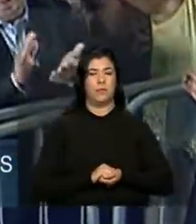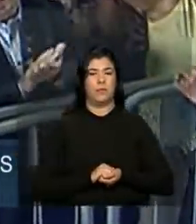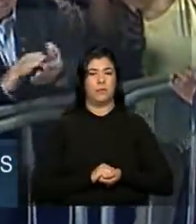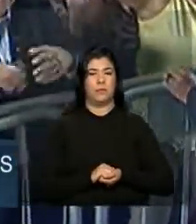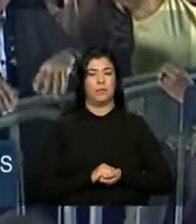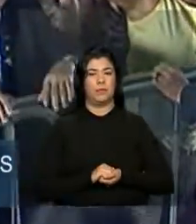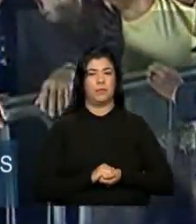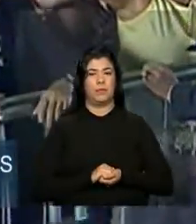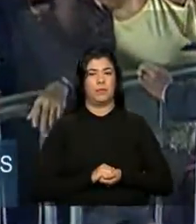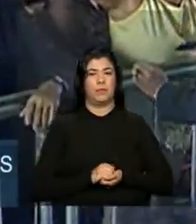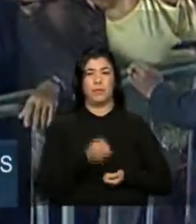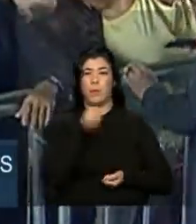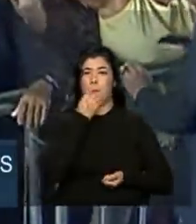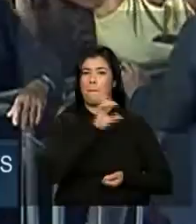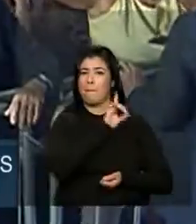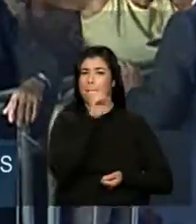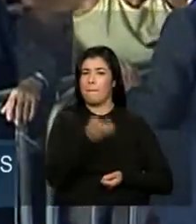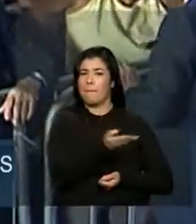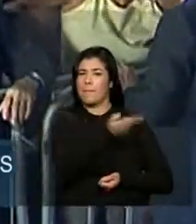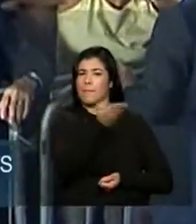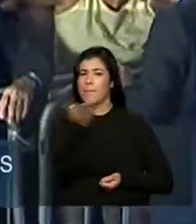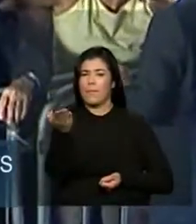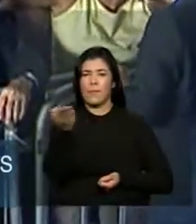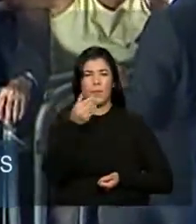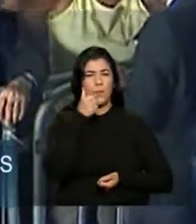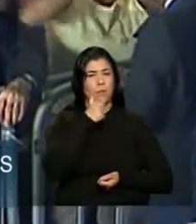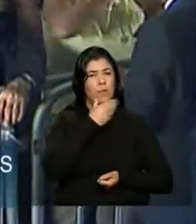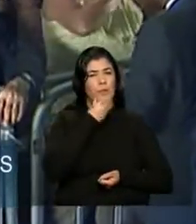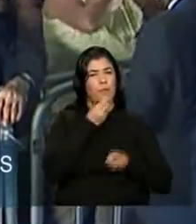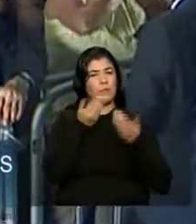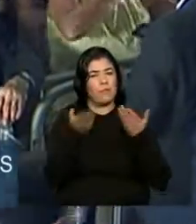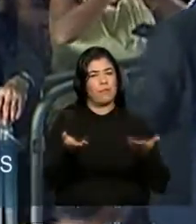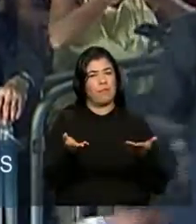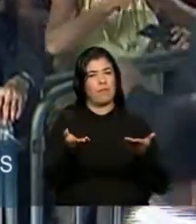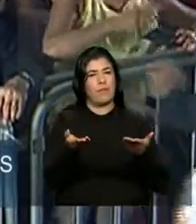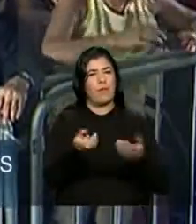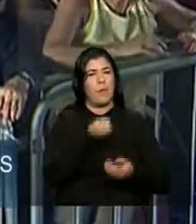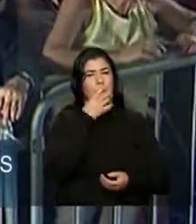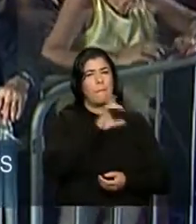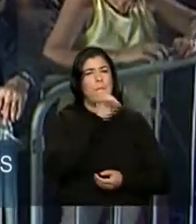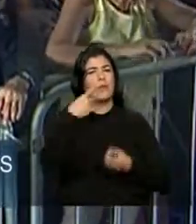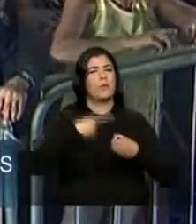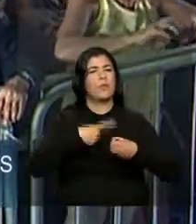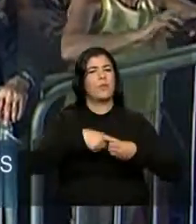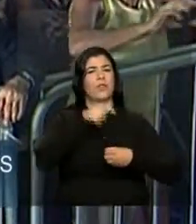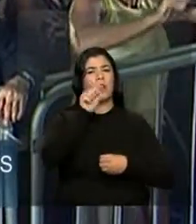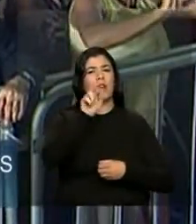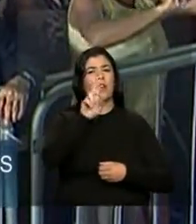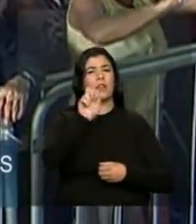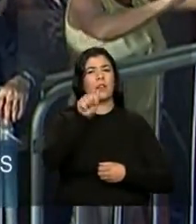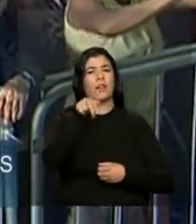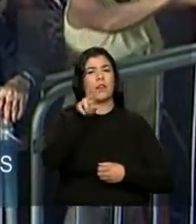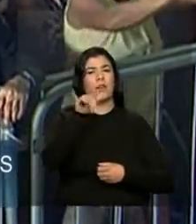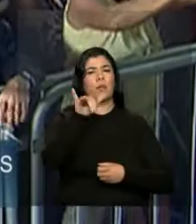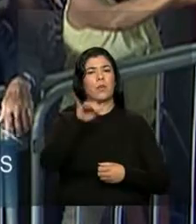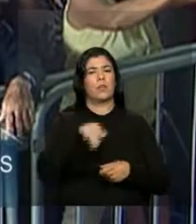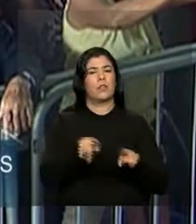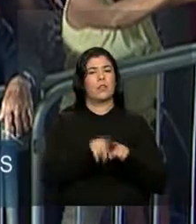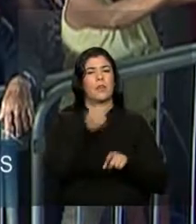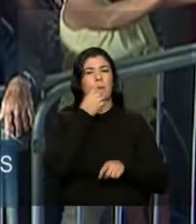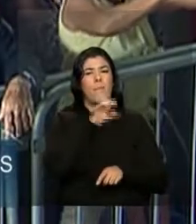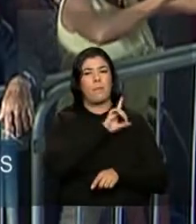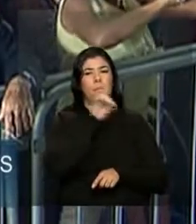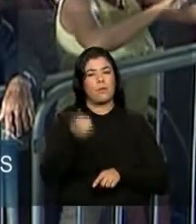Bom dia a todos, bom dia a todas, bom dia Araguari, bom dia